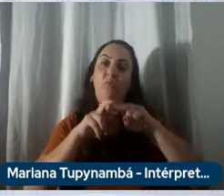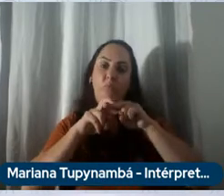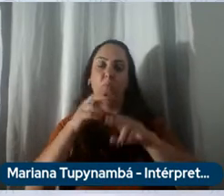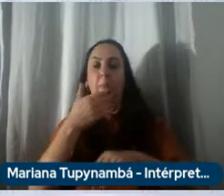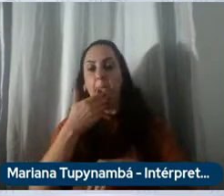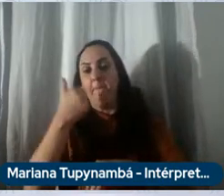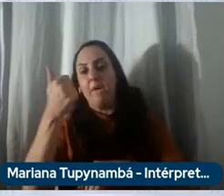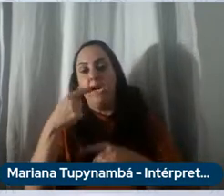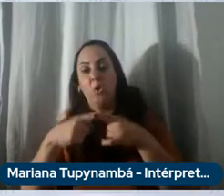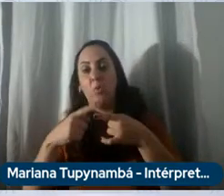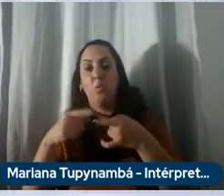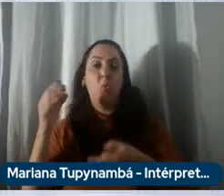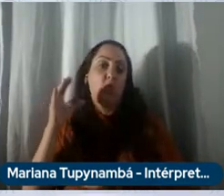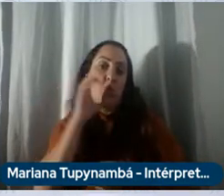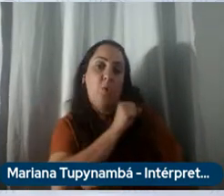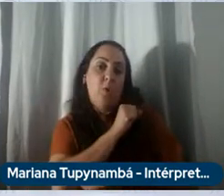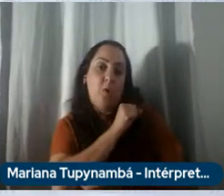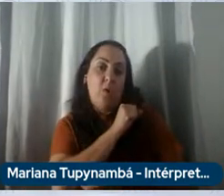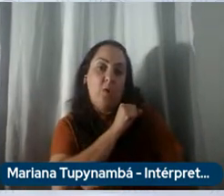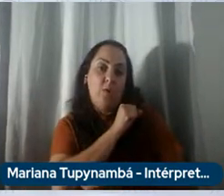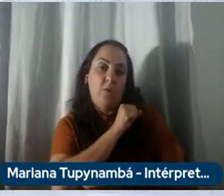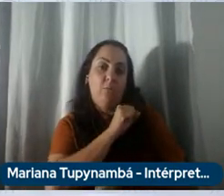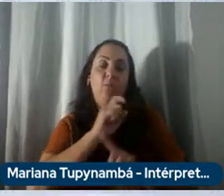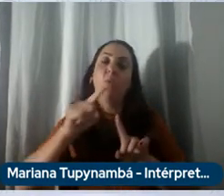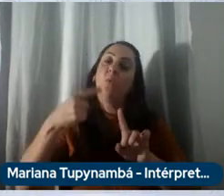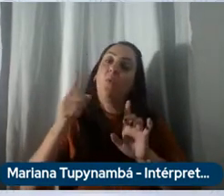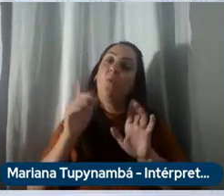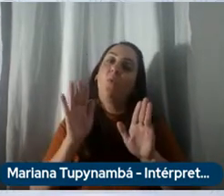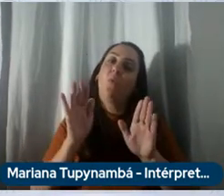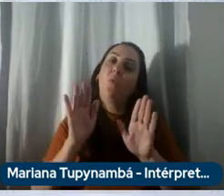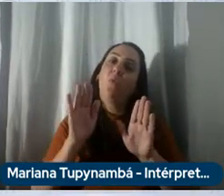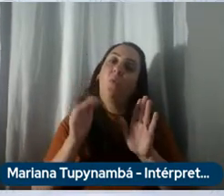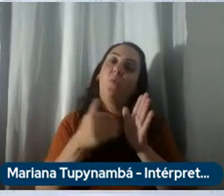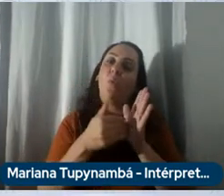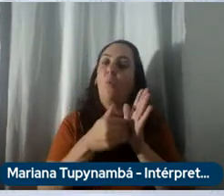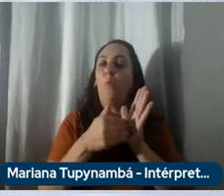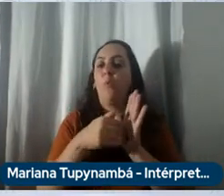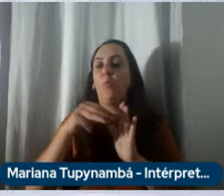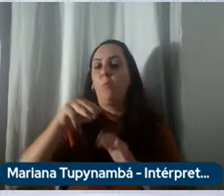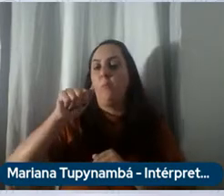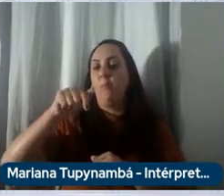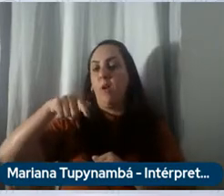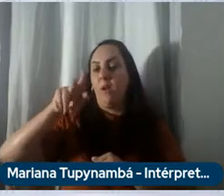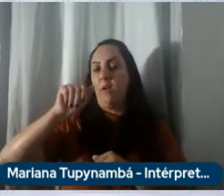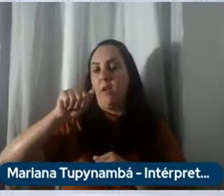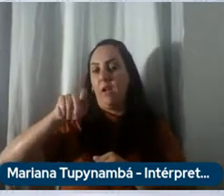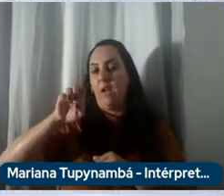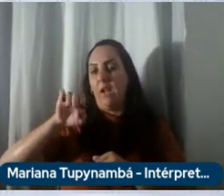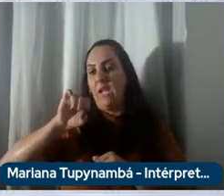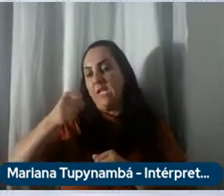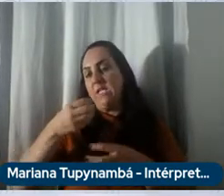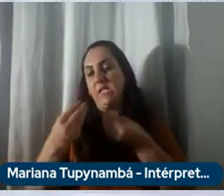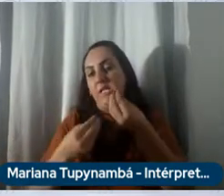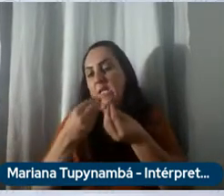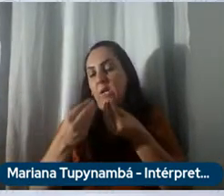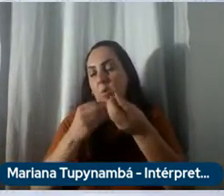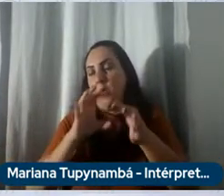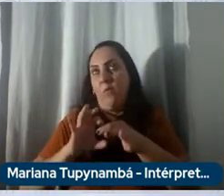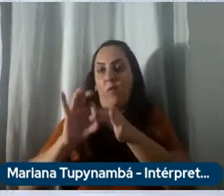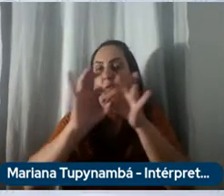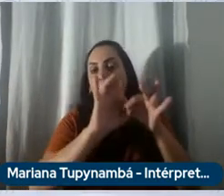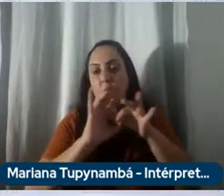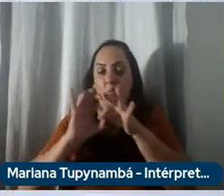rapidez de carregamento e por fim tem manganês que é como se fosse uma liga digamos assim dentro